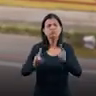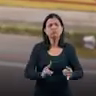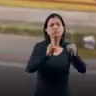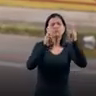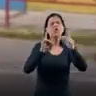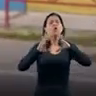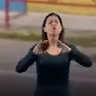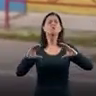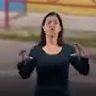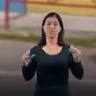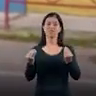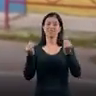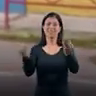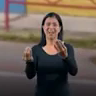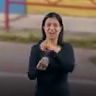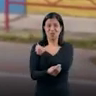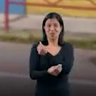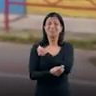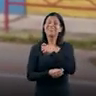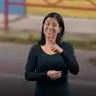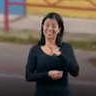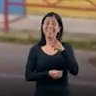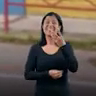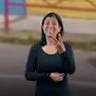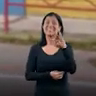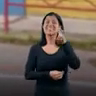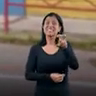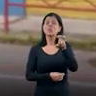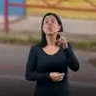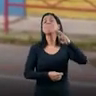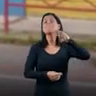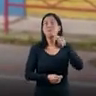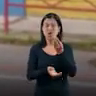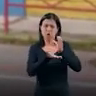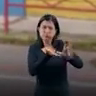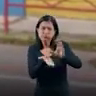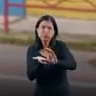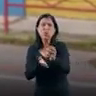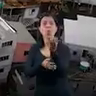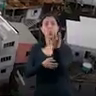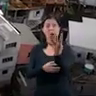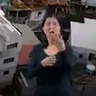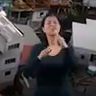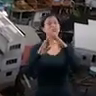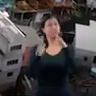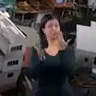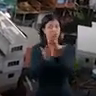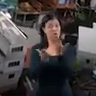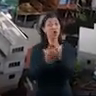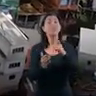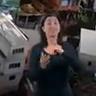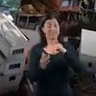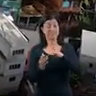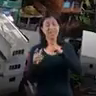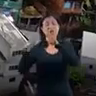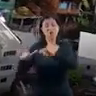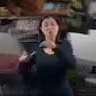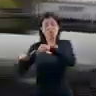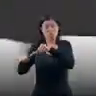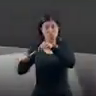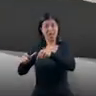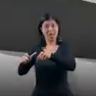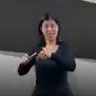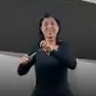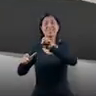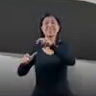inteligentes e confortáveis. Conseguimos 35 milhões de reais para construir quatro escolas. A obra da Escola Paulo Roberto, em São